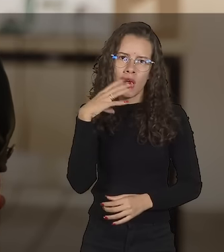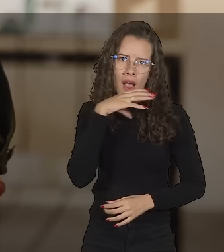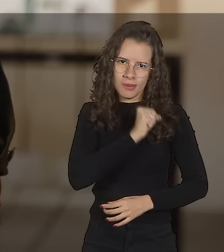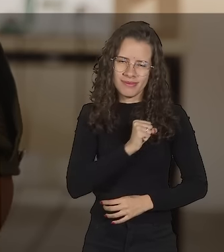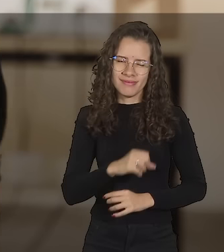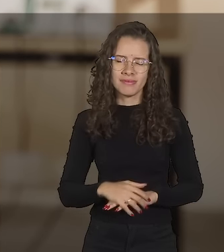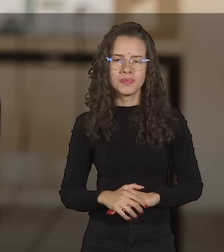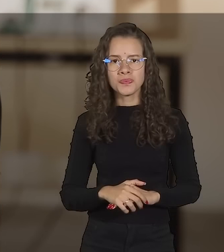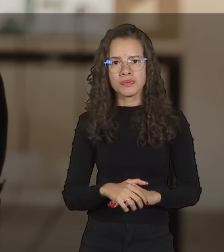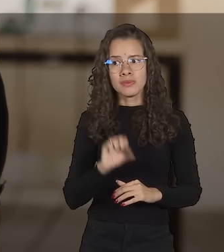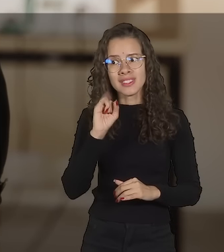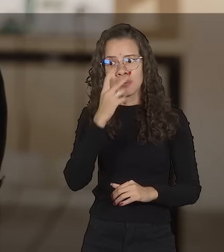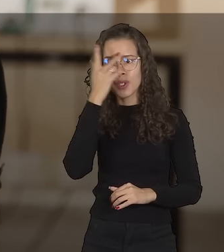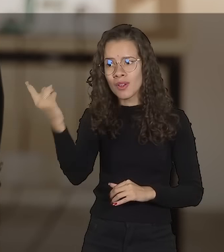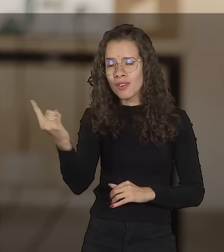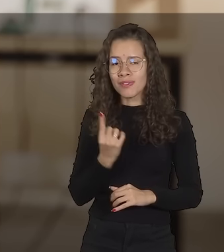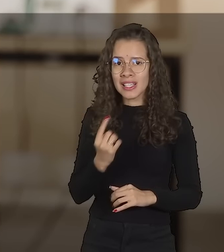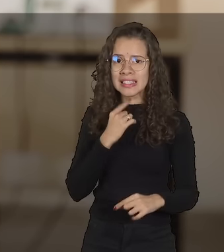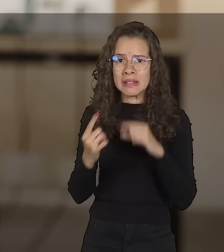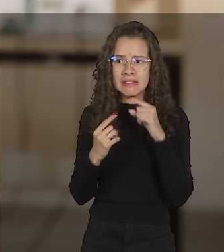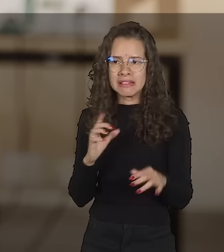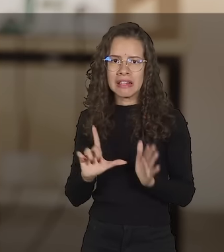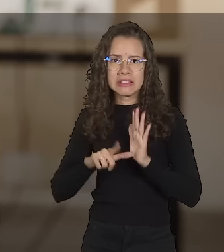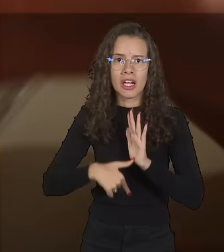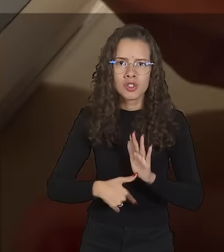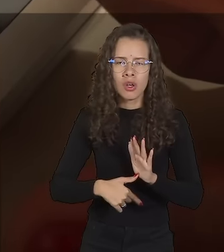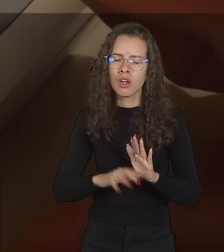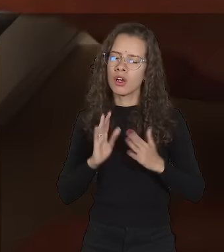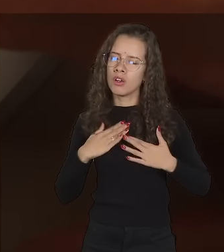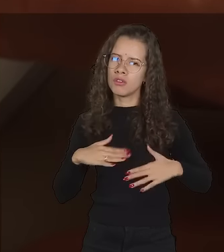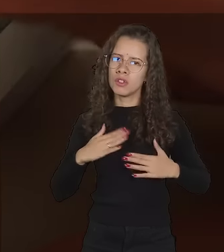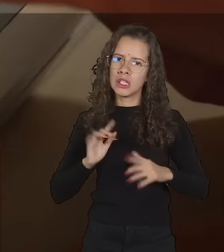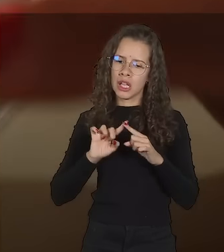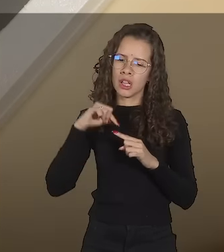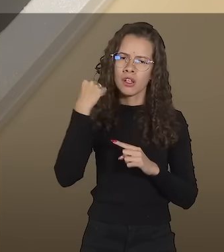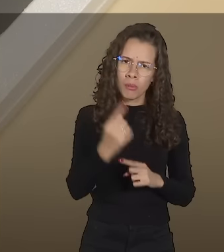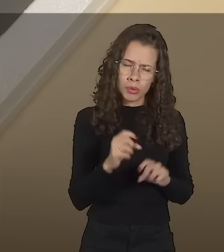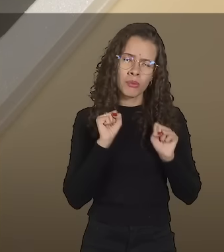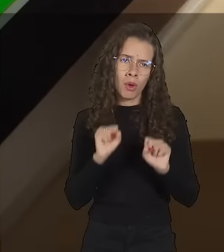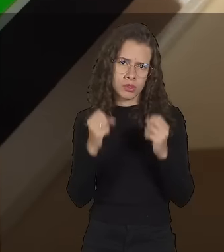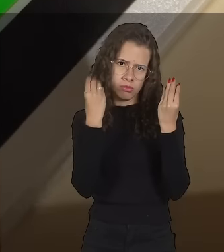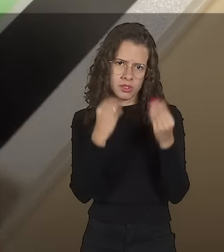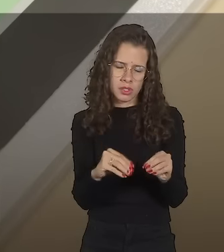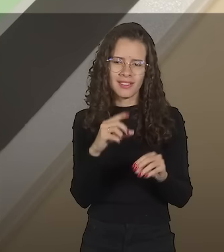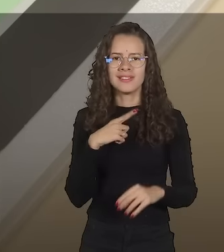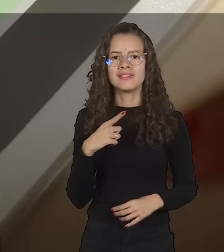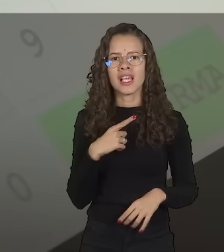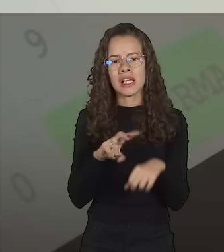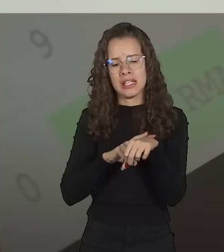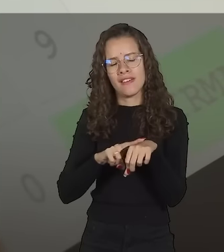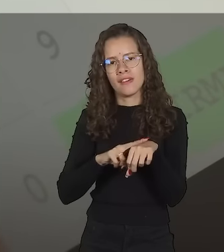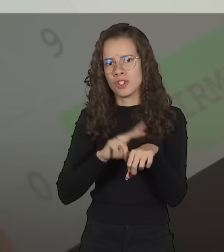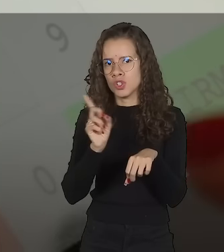esteja presente no registro inicial, poderá registrar a sua presença posteriormente, por meio da tecla Corrige. Mas